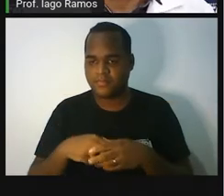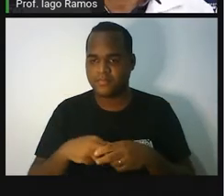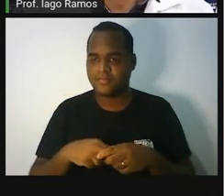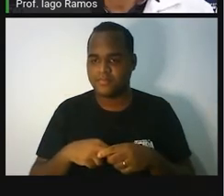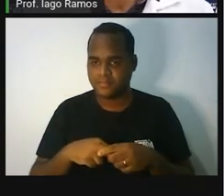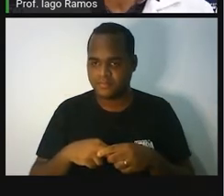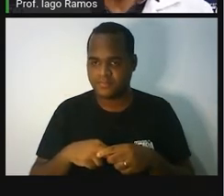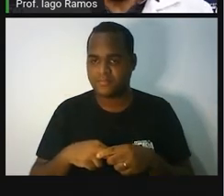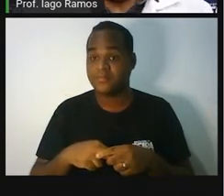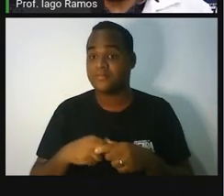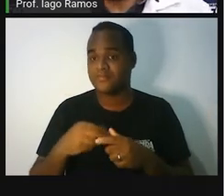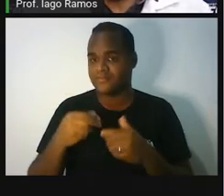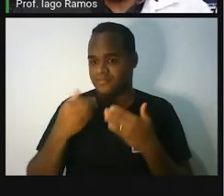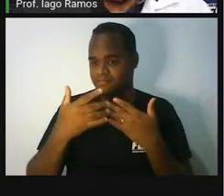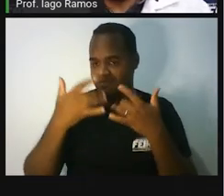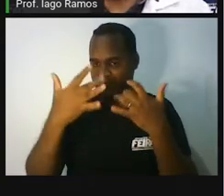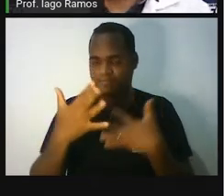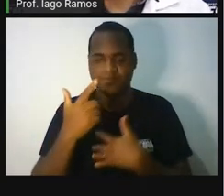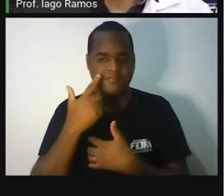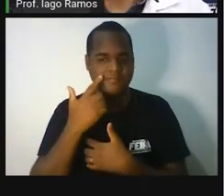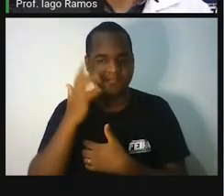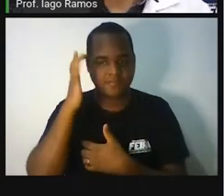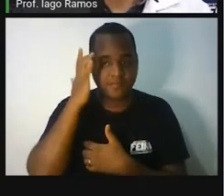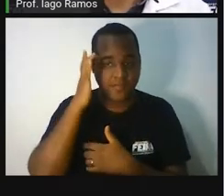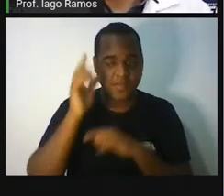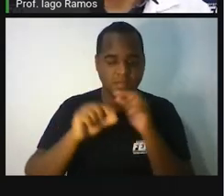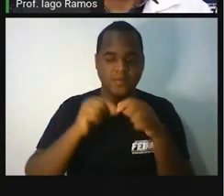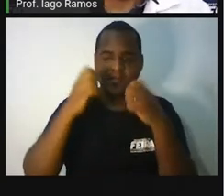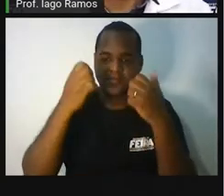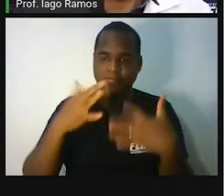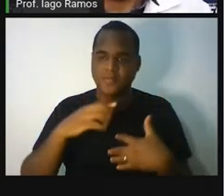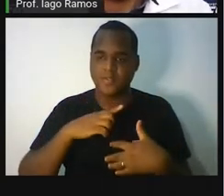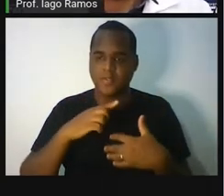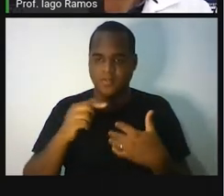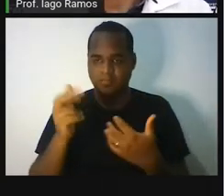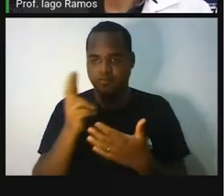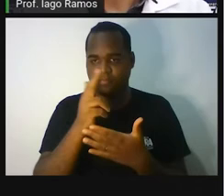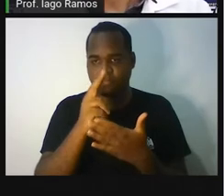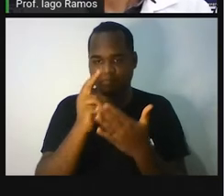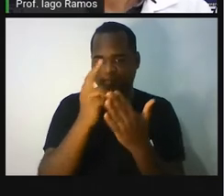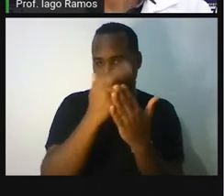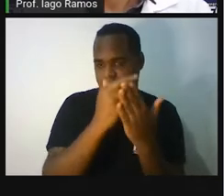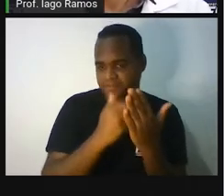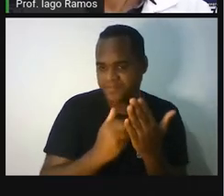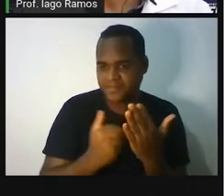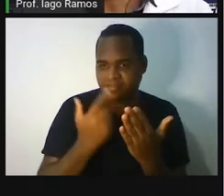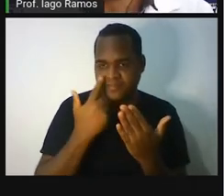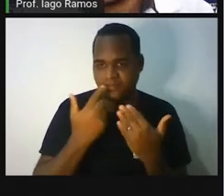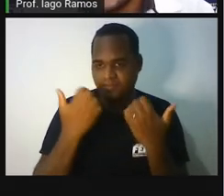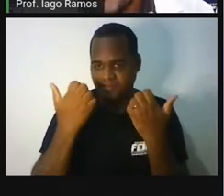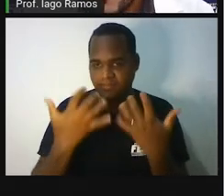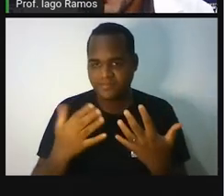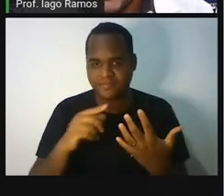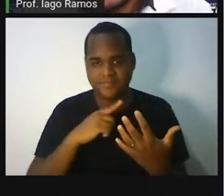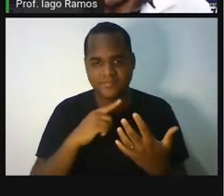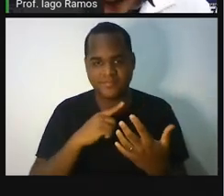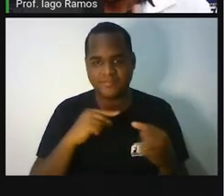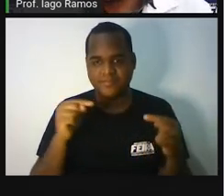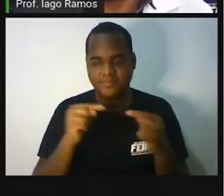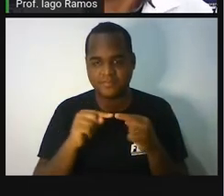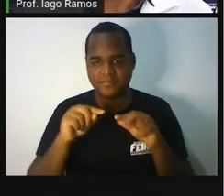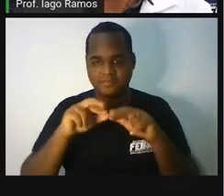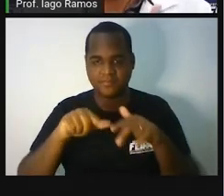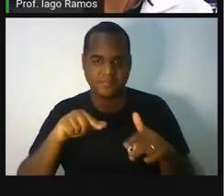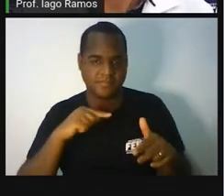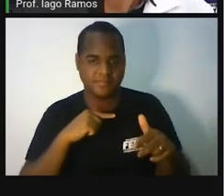aqui, como é que você acha que uma balança de dois pratos vai fazer a gente entender o